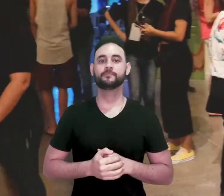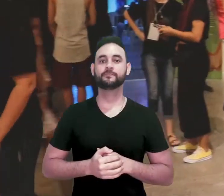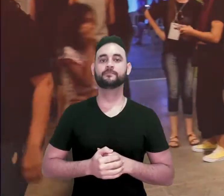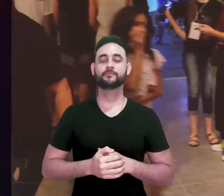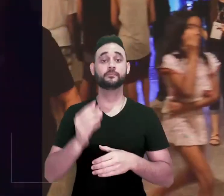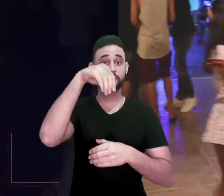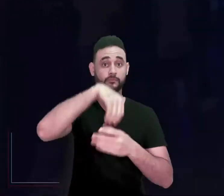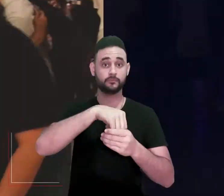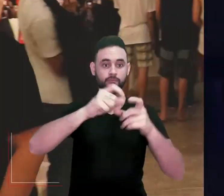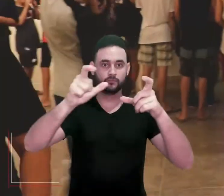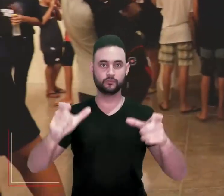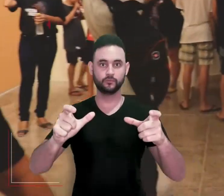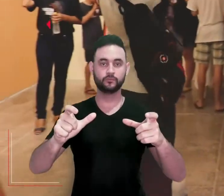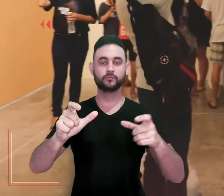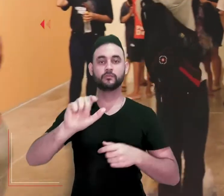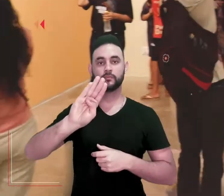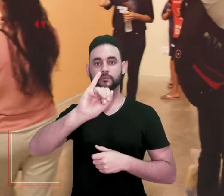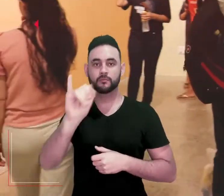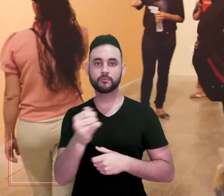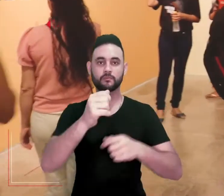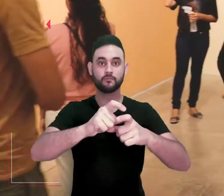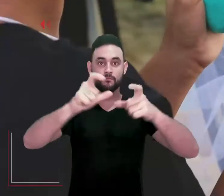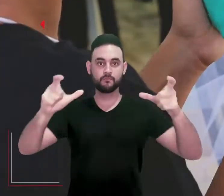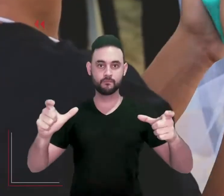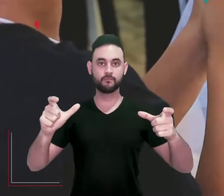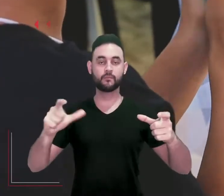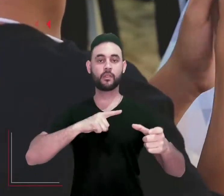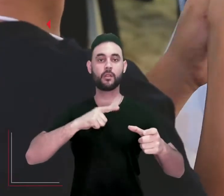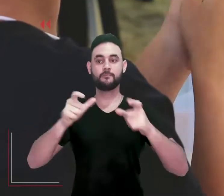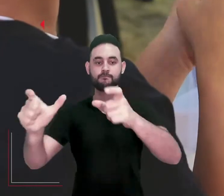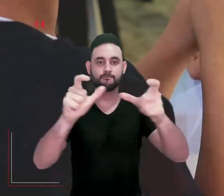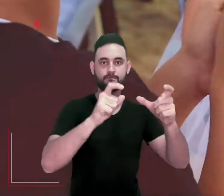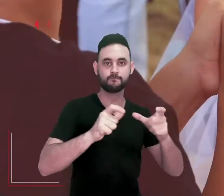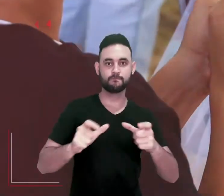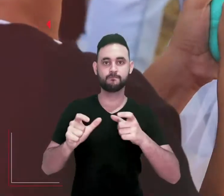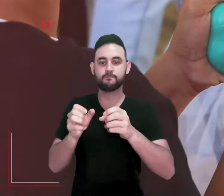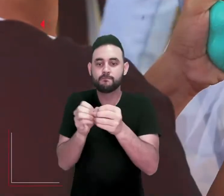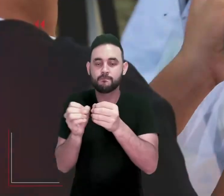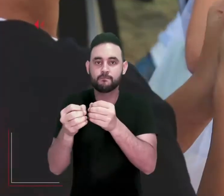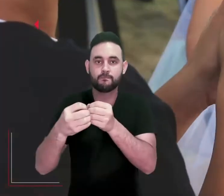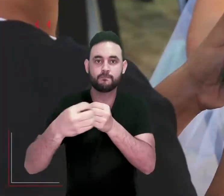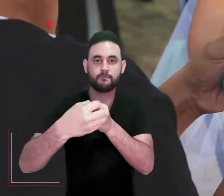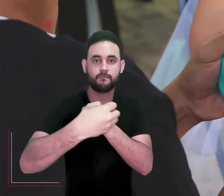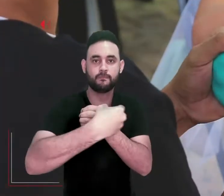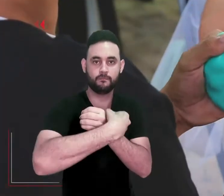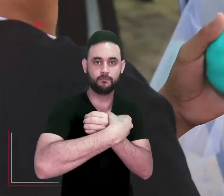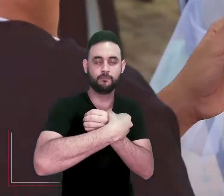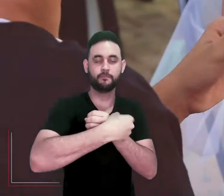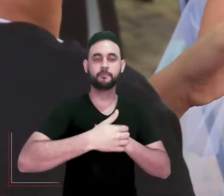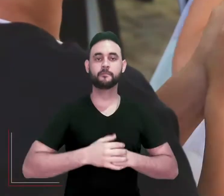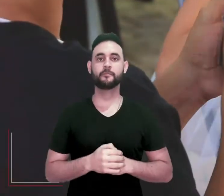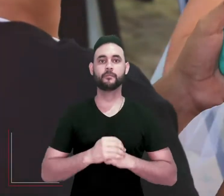Inserido no Grande Bom Jardim, território composto pelos bairros Canindezinho, Granja Lisboa, Bom Jardim, Granja Portugal e